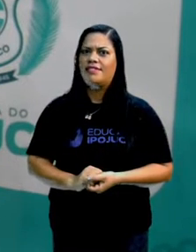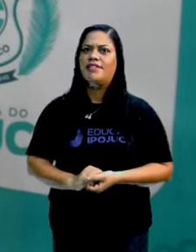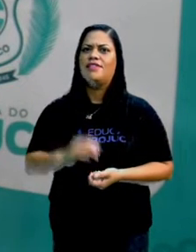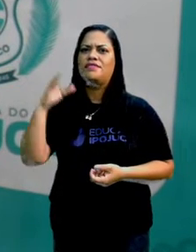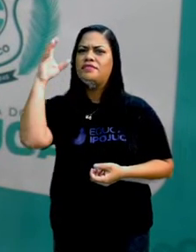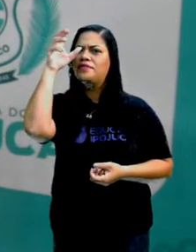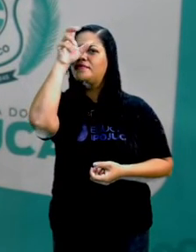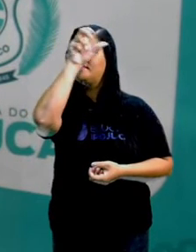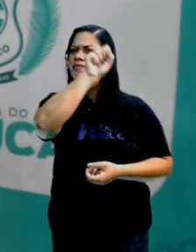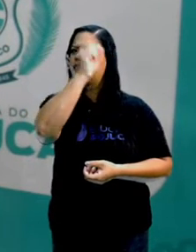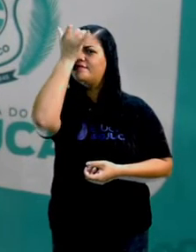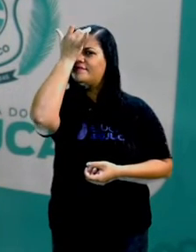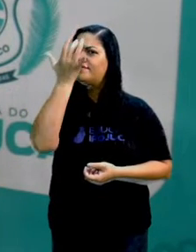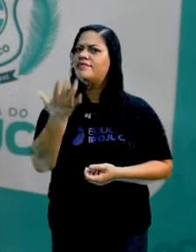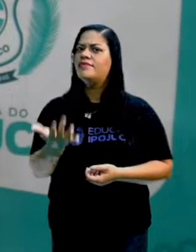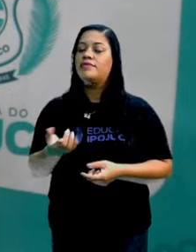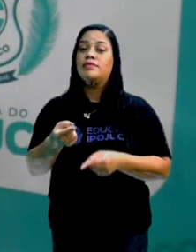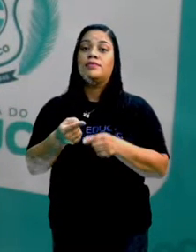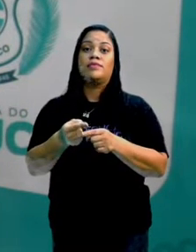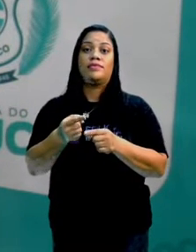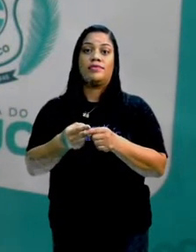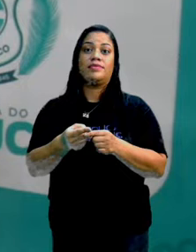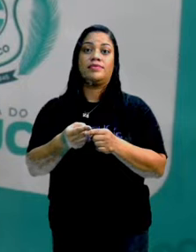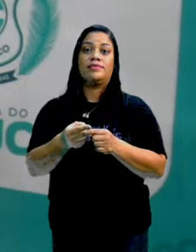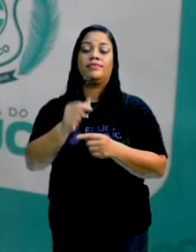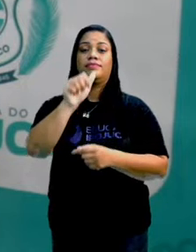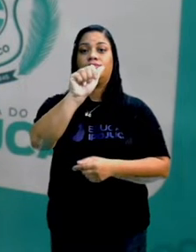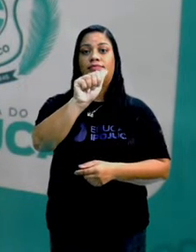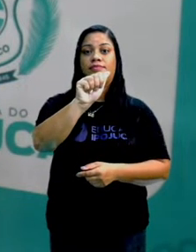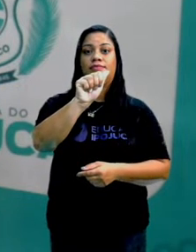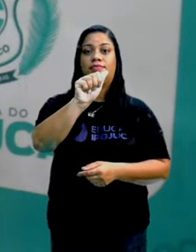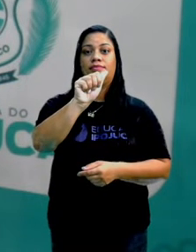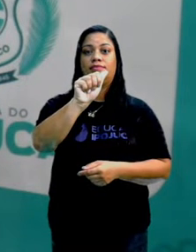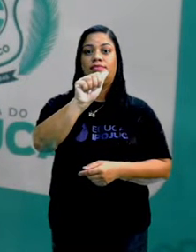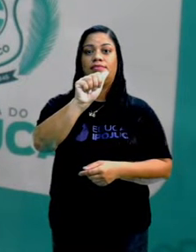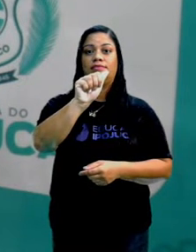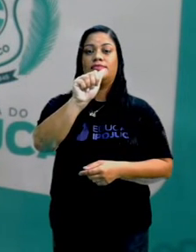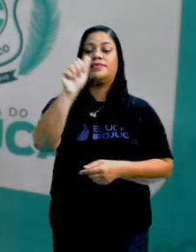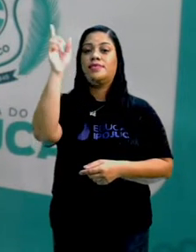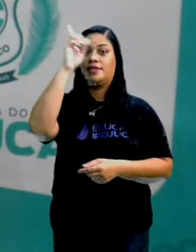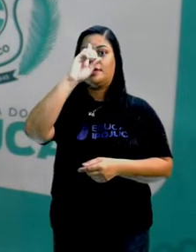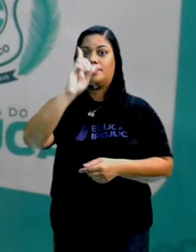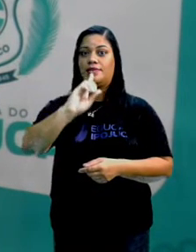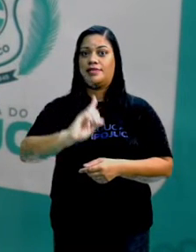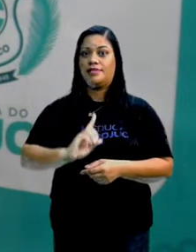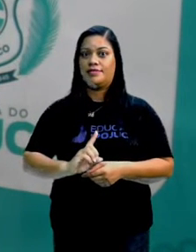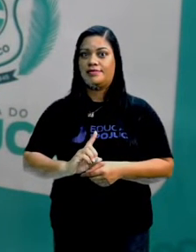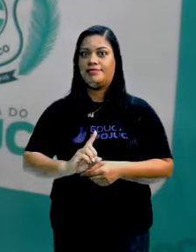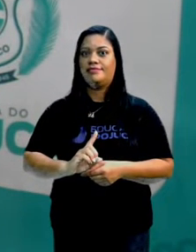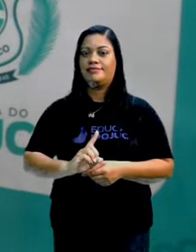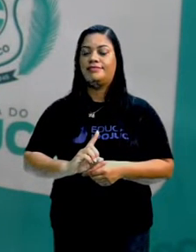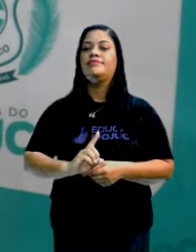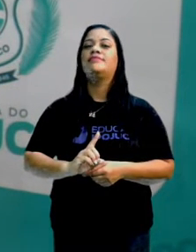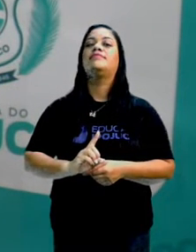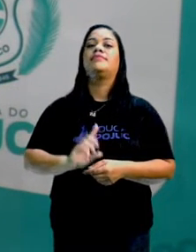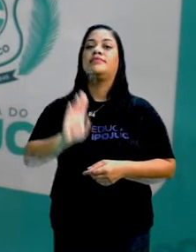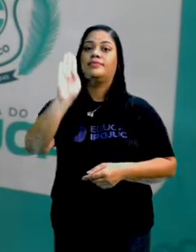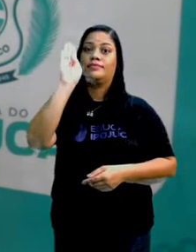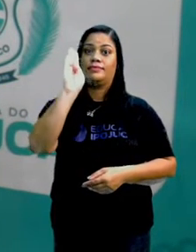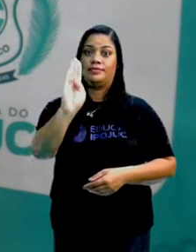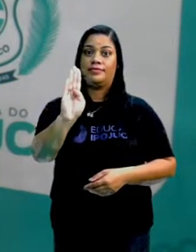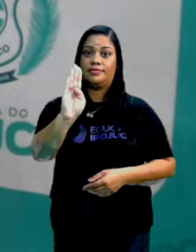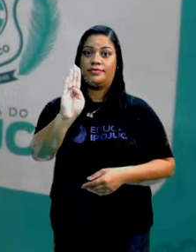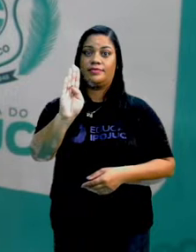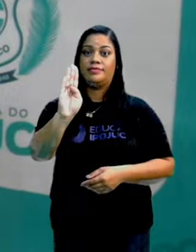de compreender isso, porque na letra A, a parte amarela, uma região. A letra